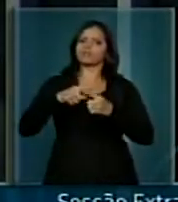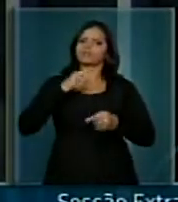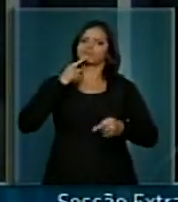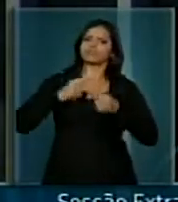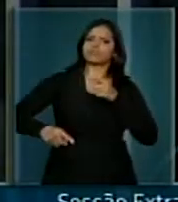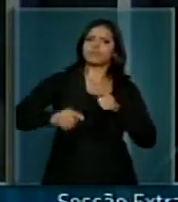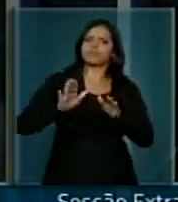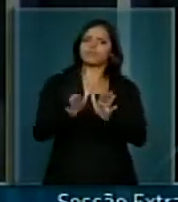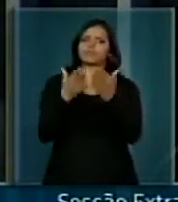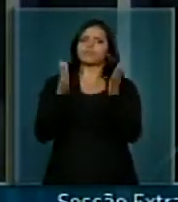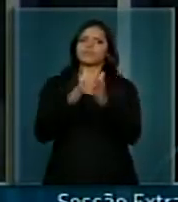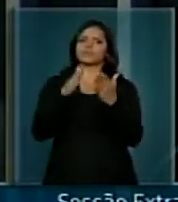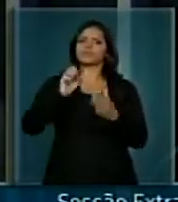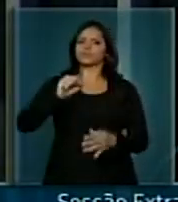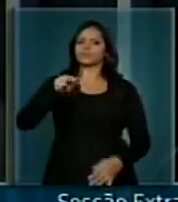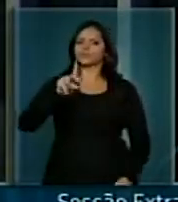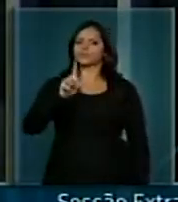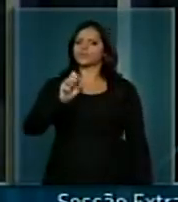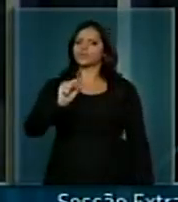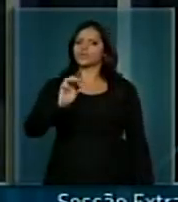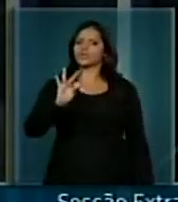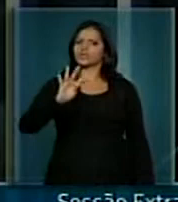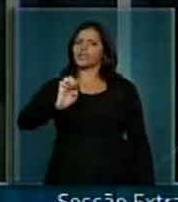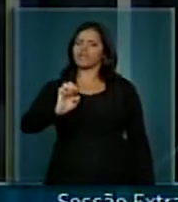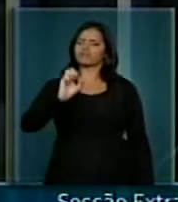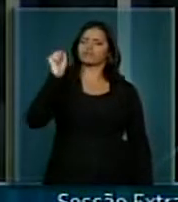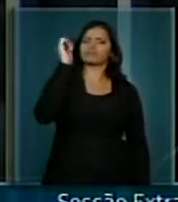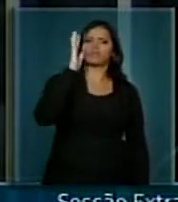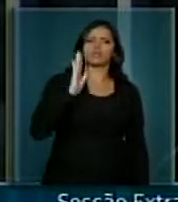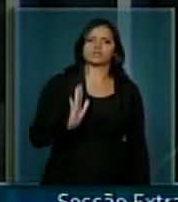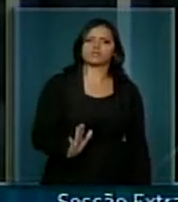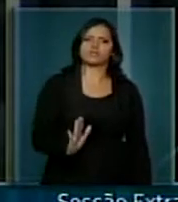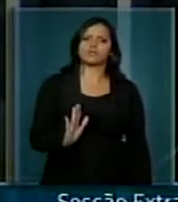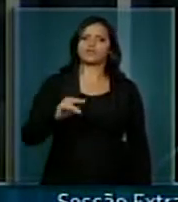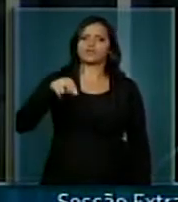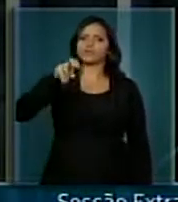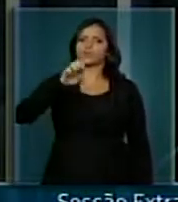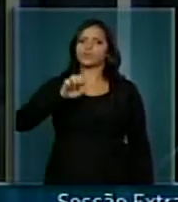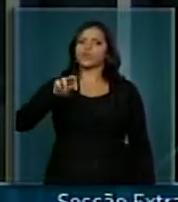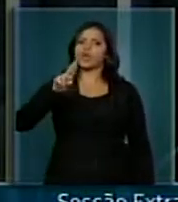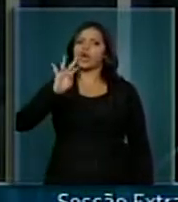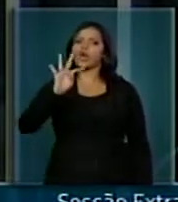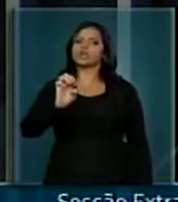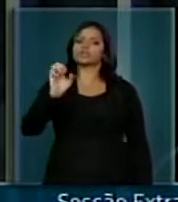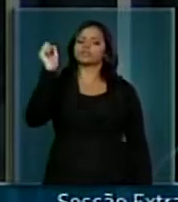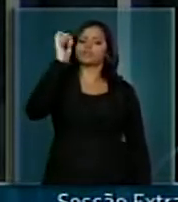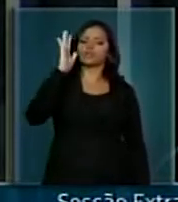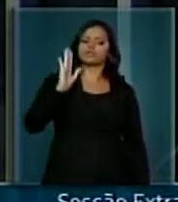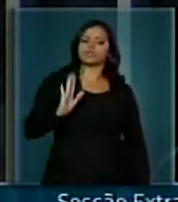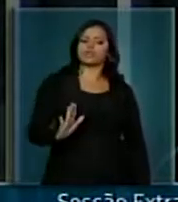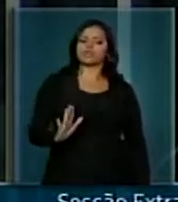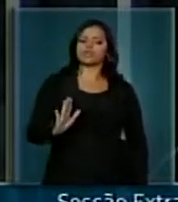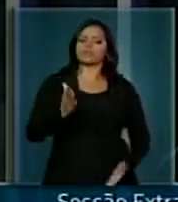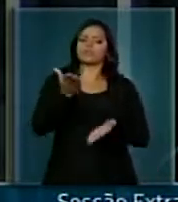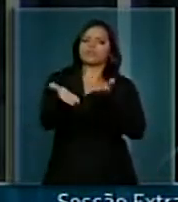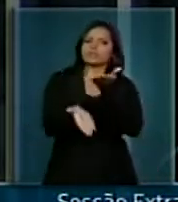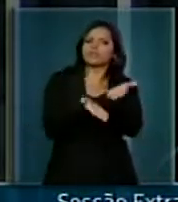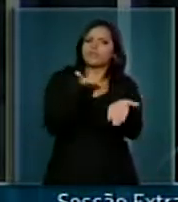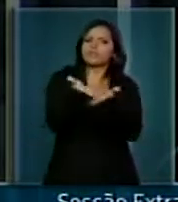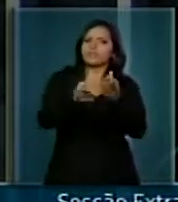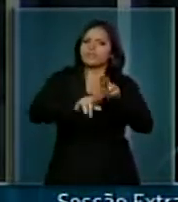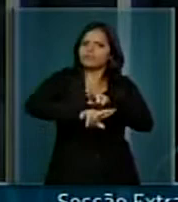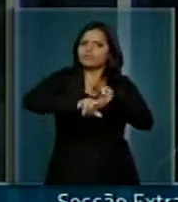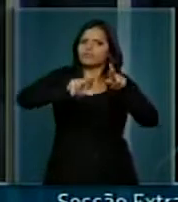pobres do Sudeste Mineiro, do Centro-Oeste Brasileiro, do Norte Brasileiro, um tratamento